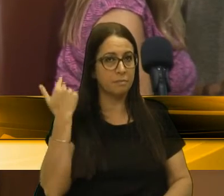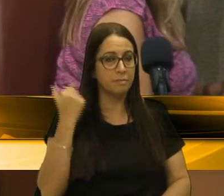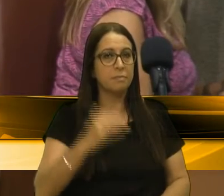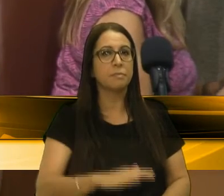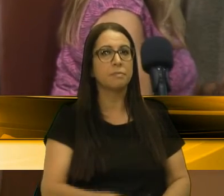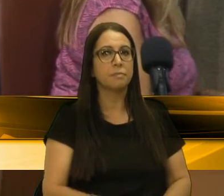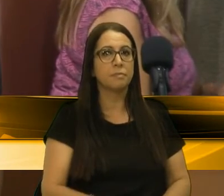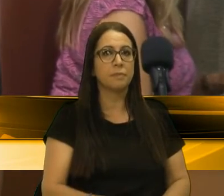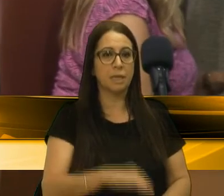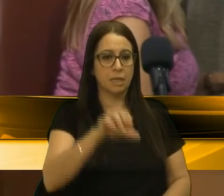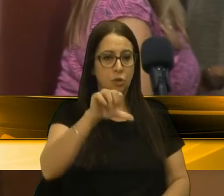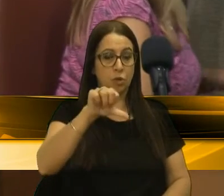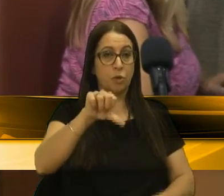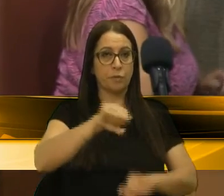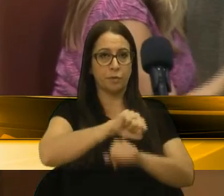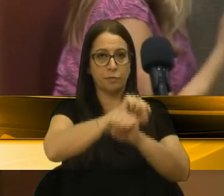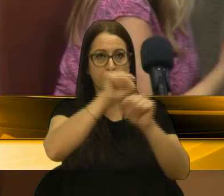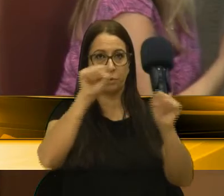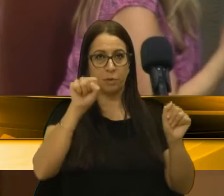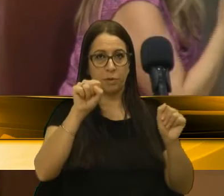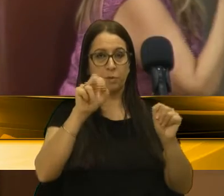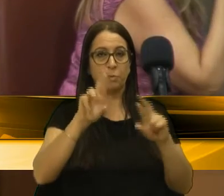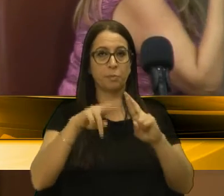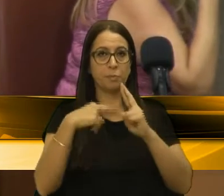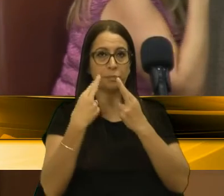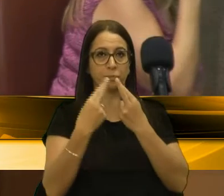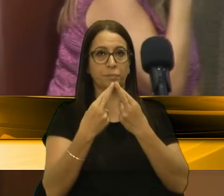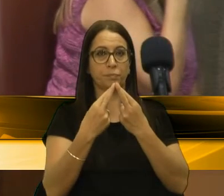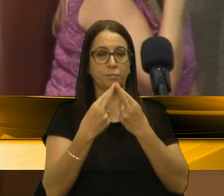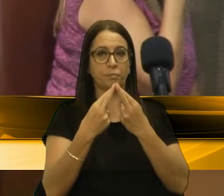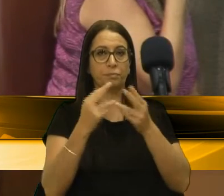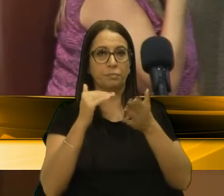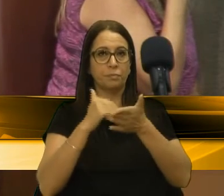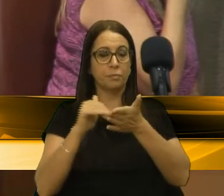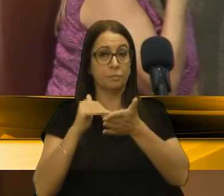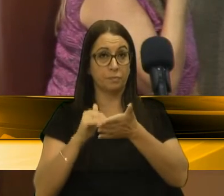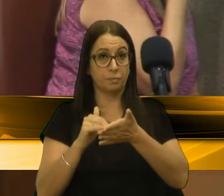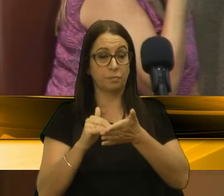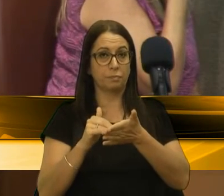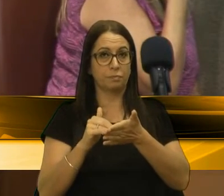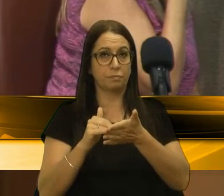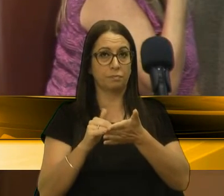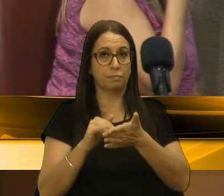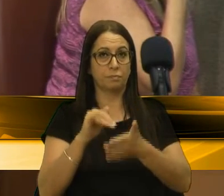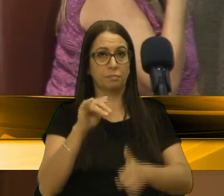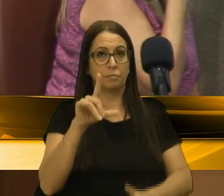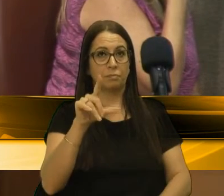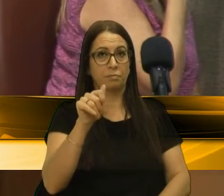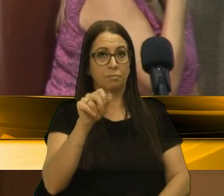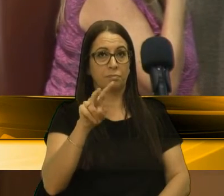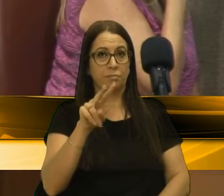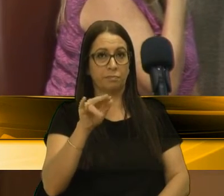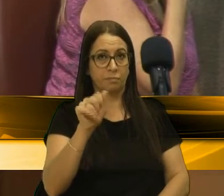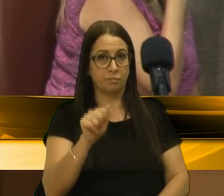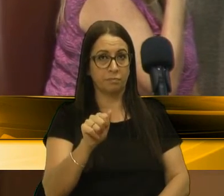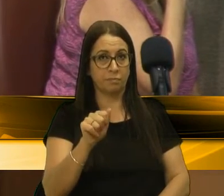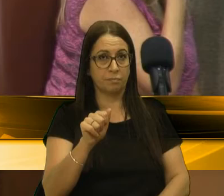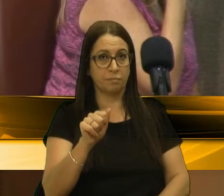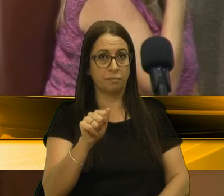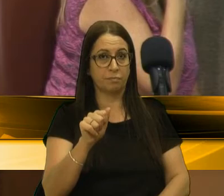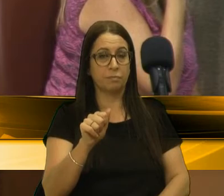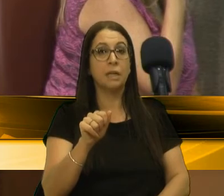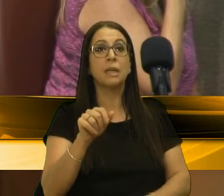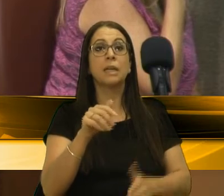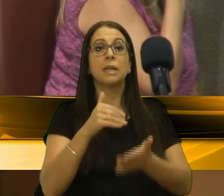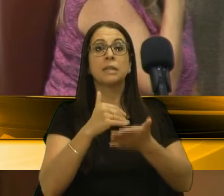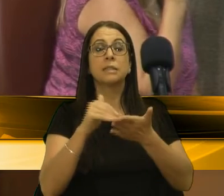passada, às 9 da manhã, uma reunião aí com a secretária Flávia Bergani, secretária